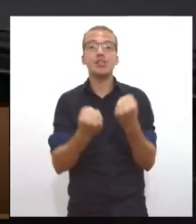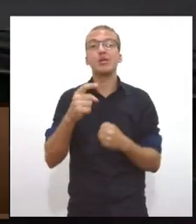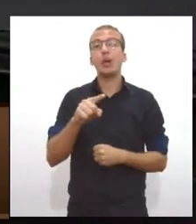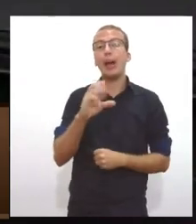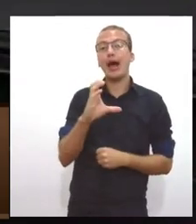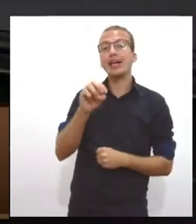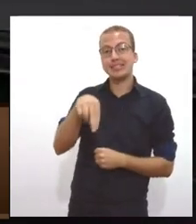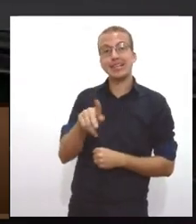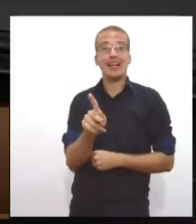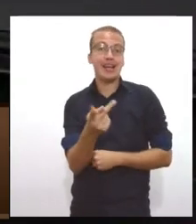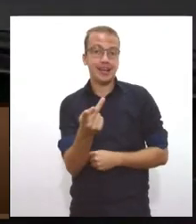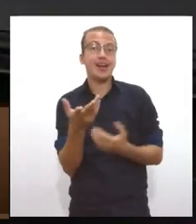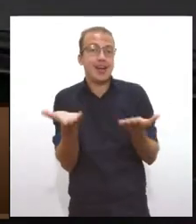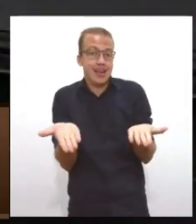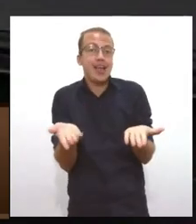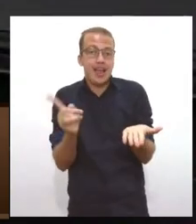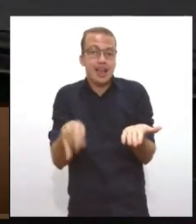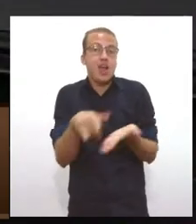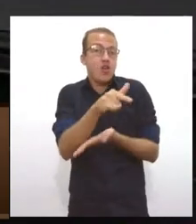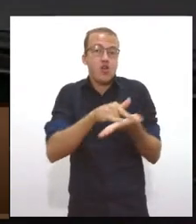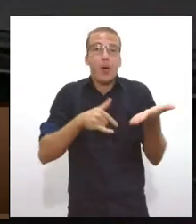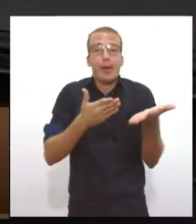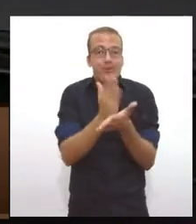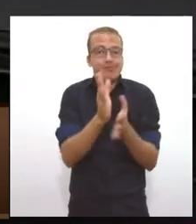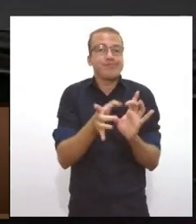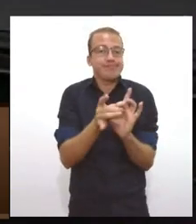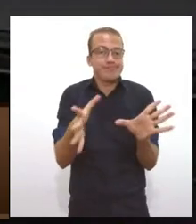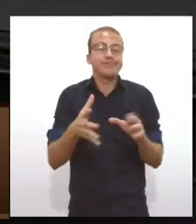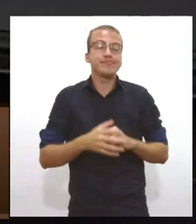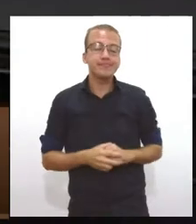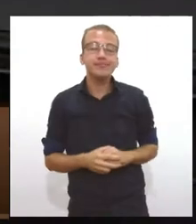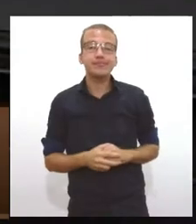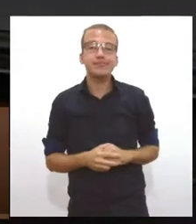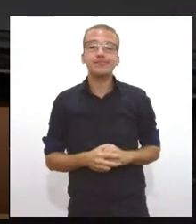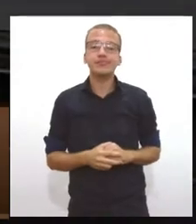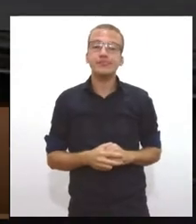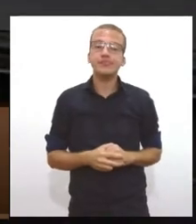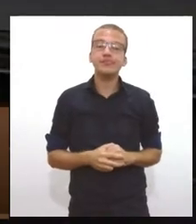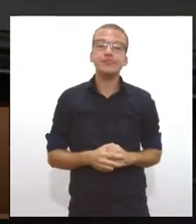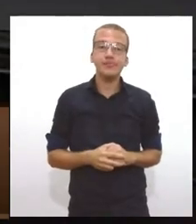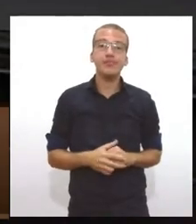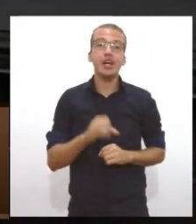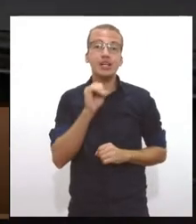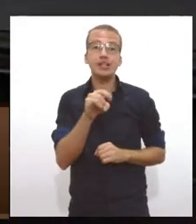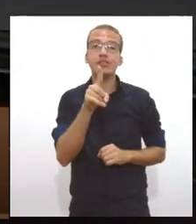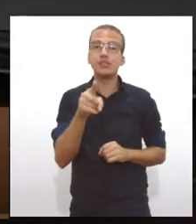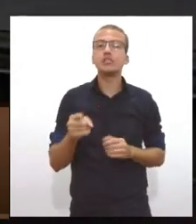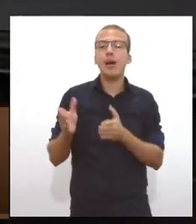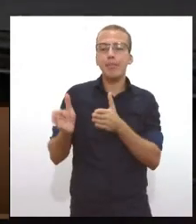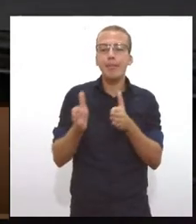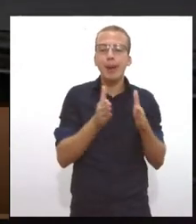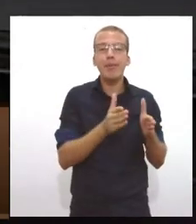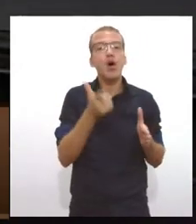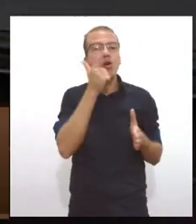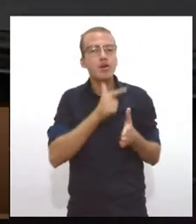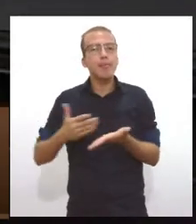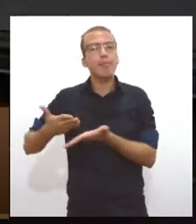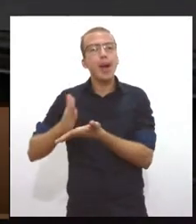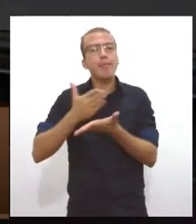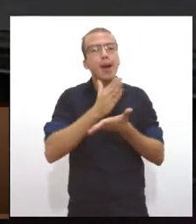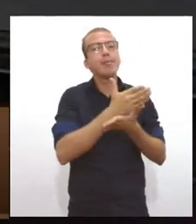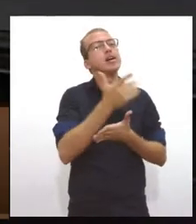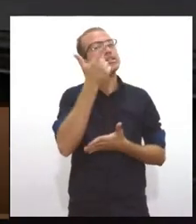licença. É um processo de licenciamento. Você cumpre as etapas, você obtém essa licença, você obtém essa permissão.